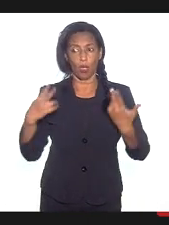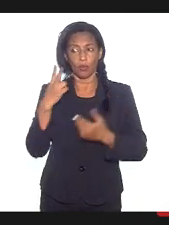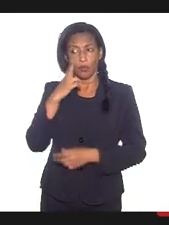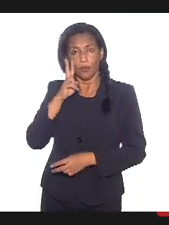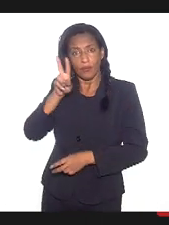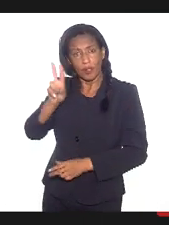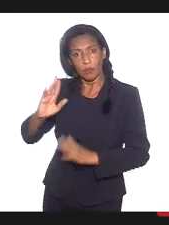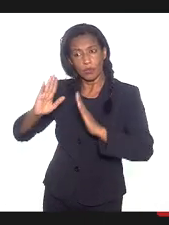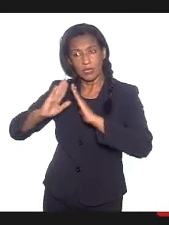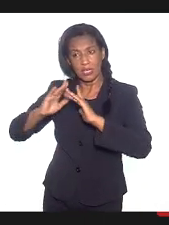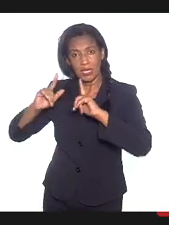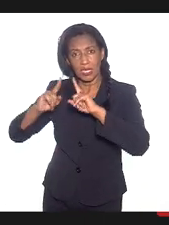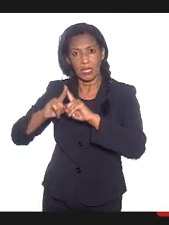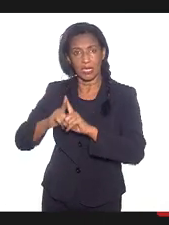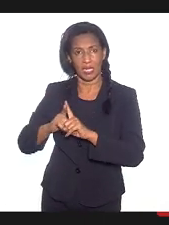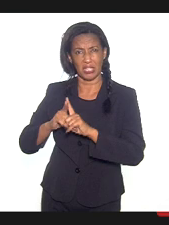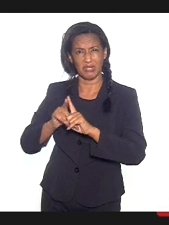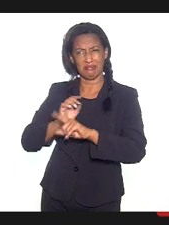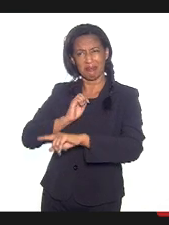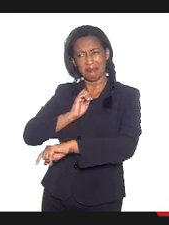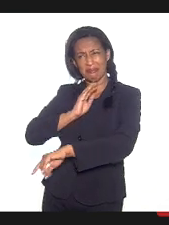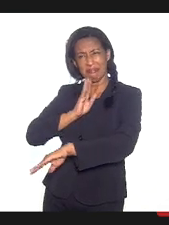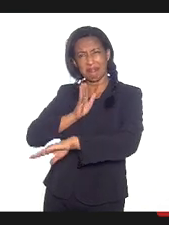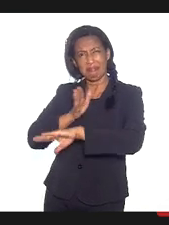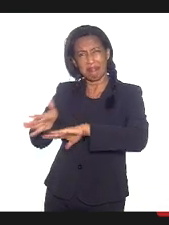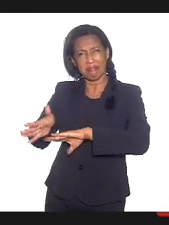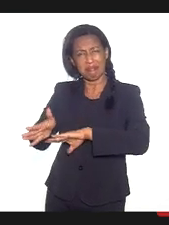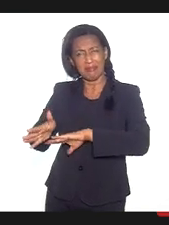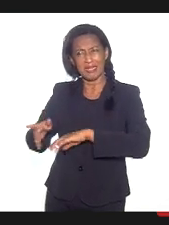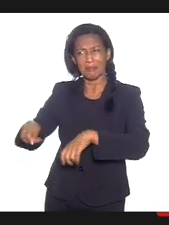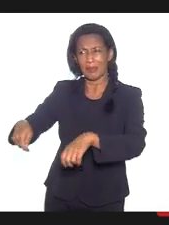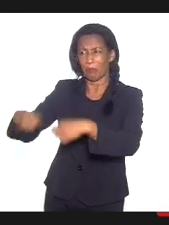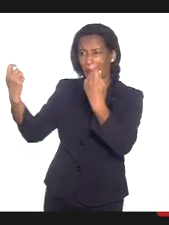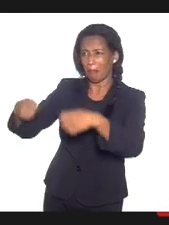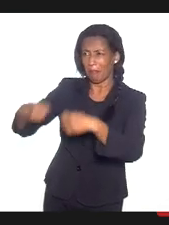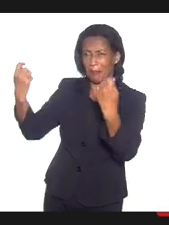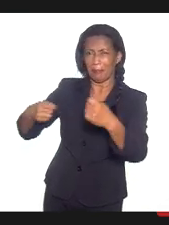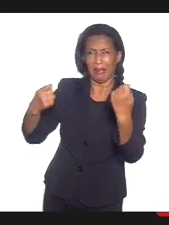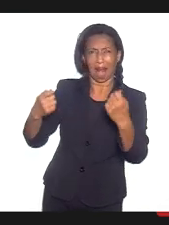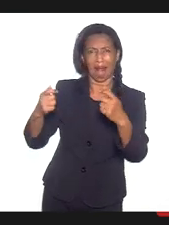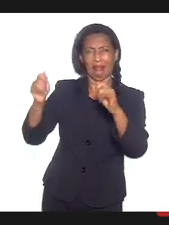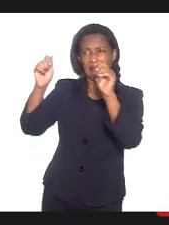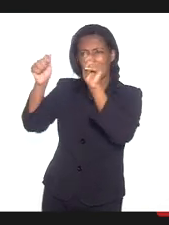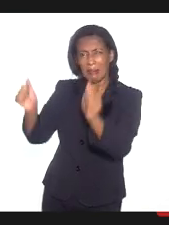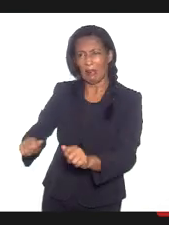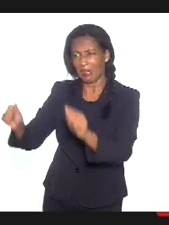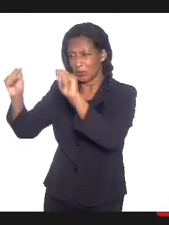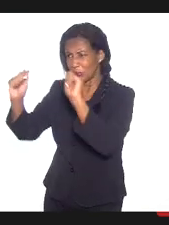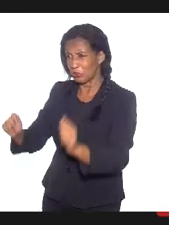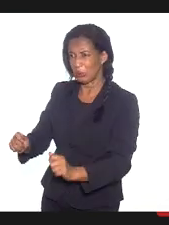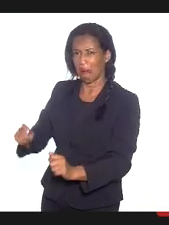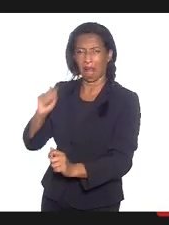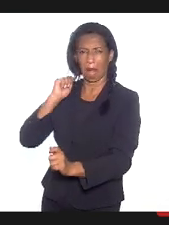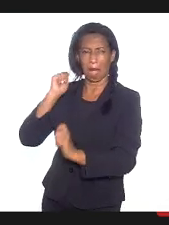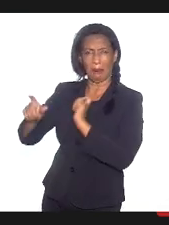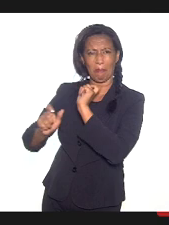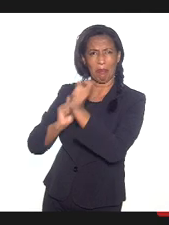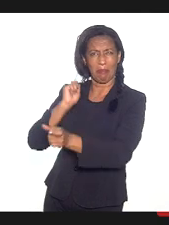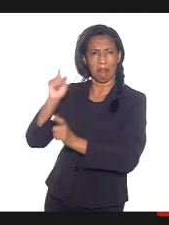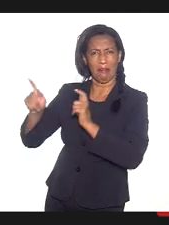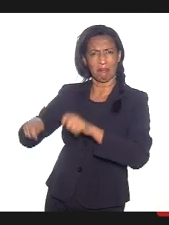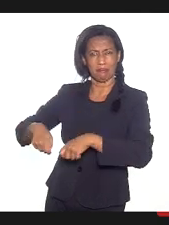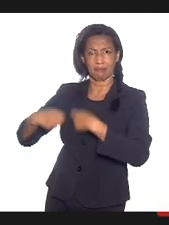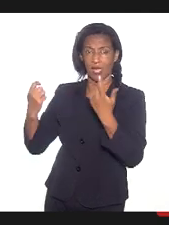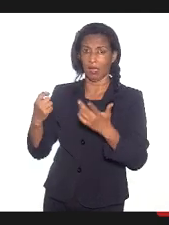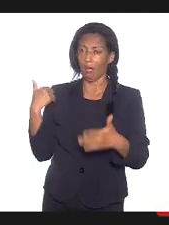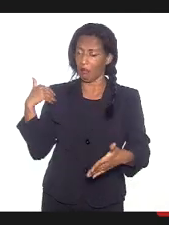sendo invadidas para a destruição das imagens religiosas. Recentemente, agora